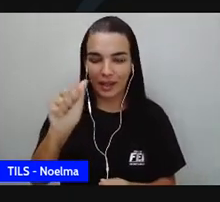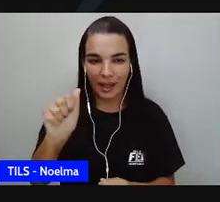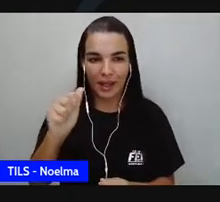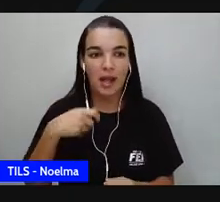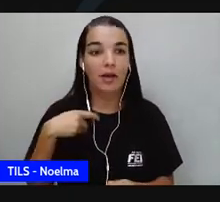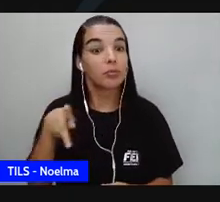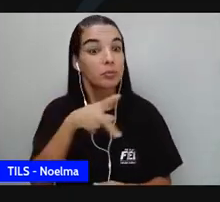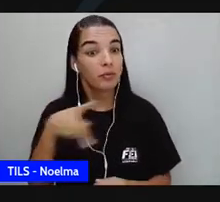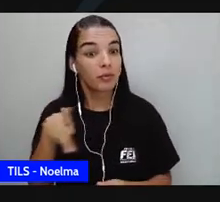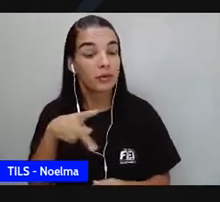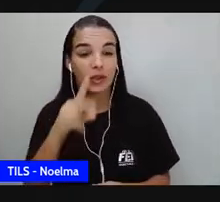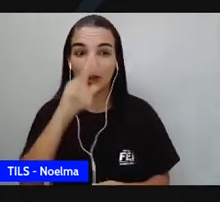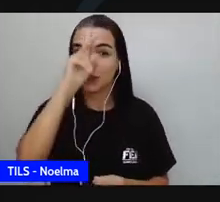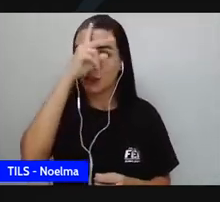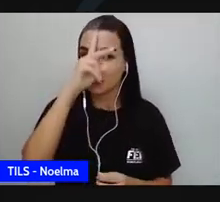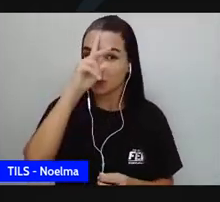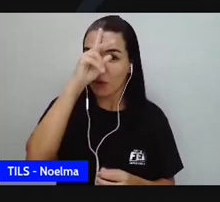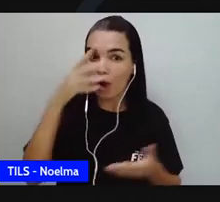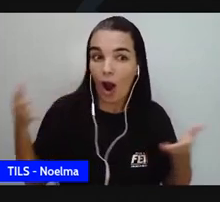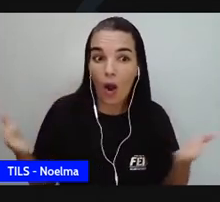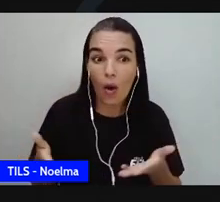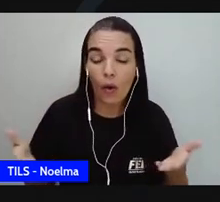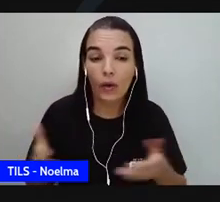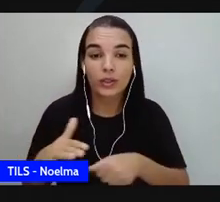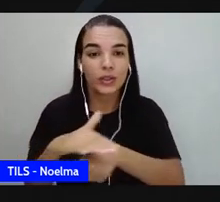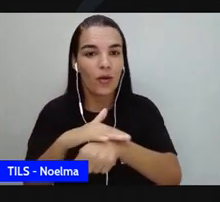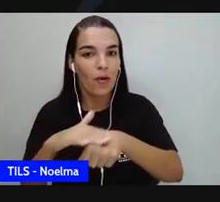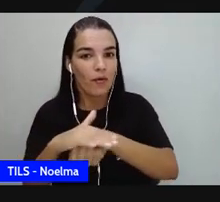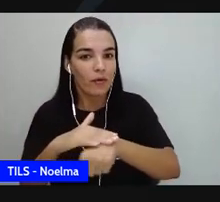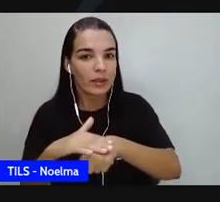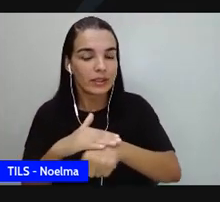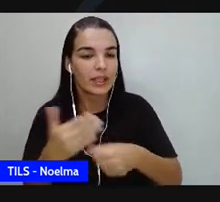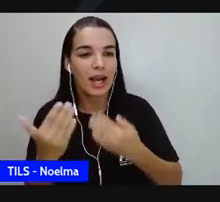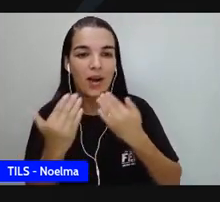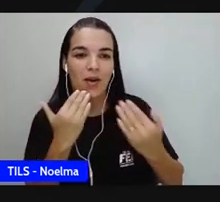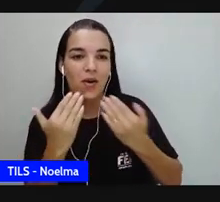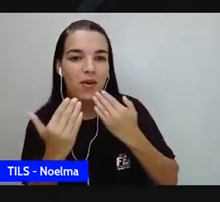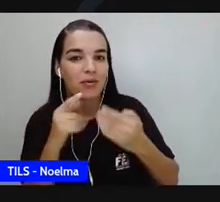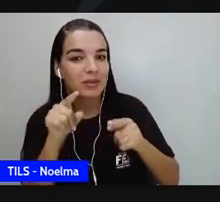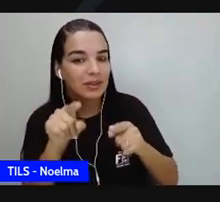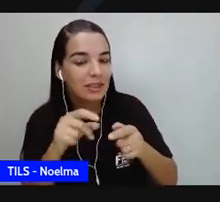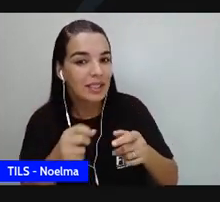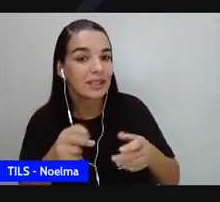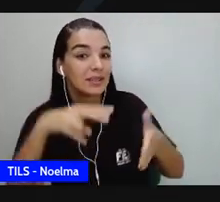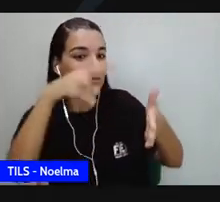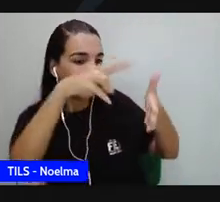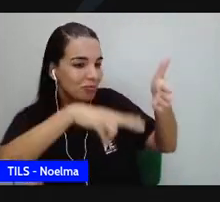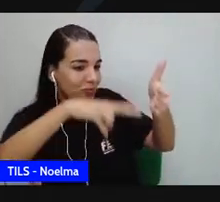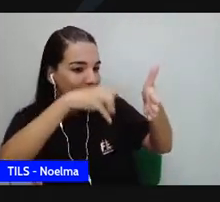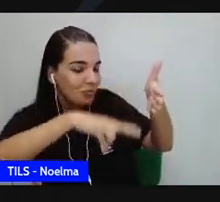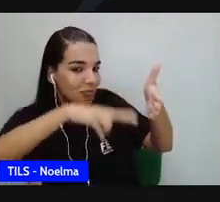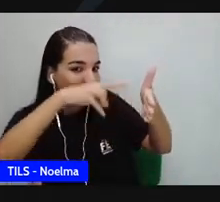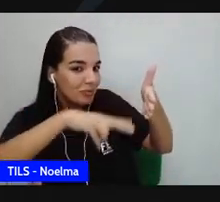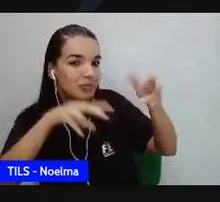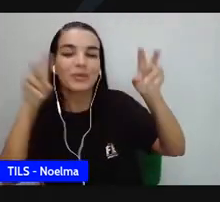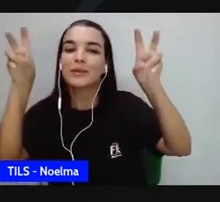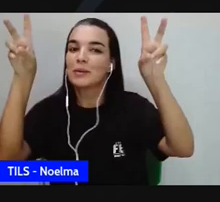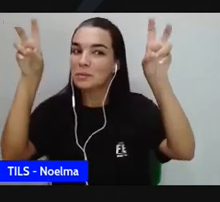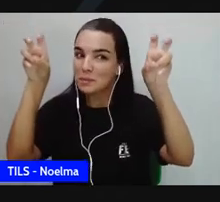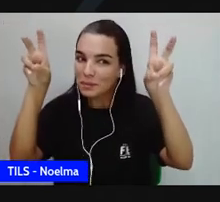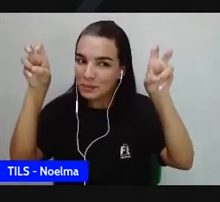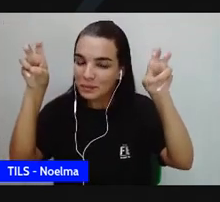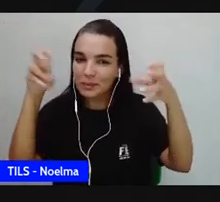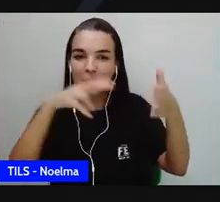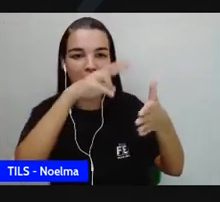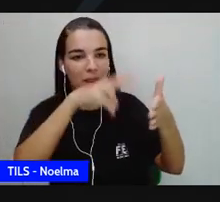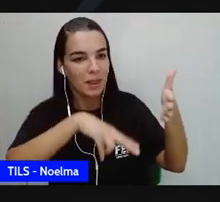hoje estou aqui para conversar com vocês sobre leitura. Nossa aula, o nosso encontro, o nosso momento de